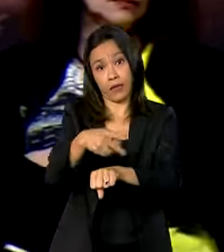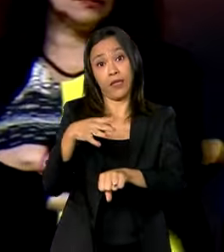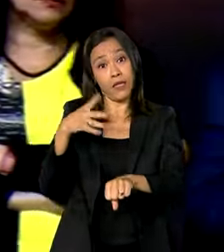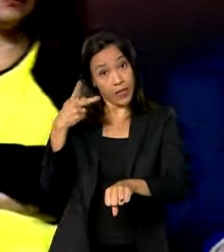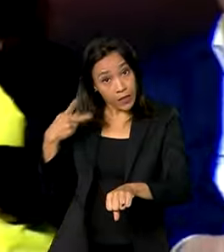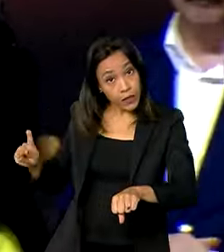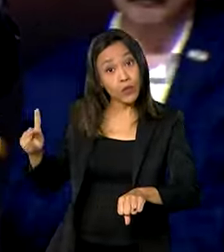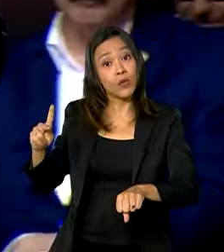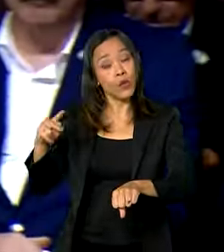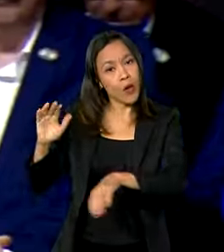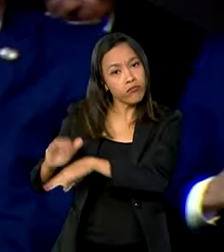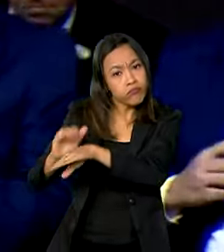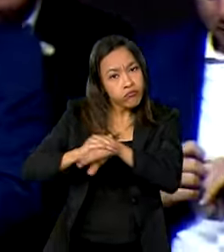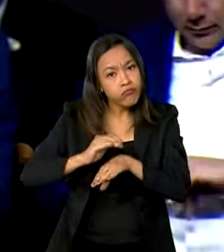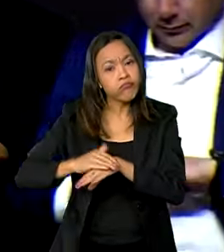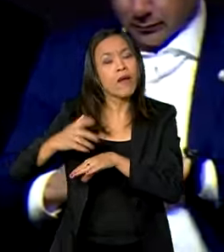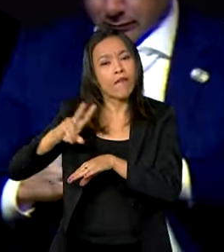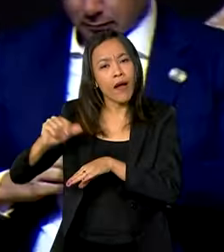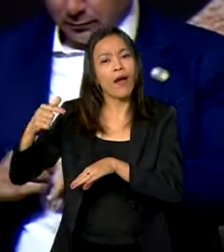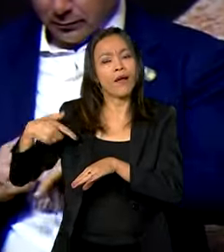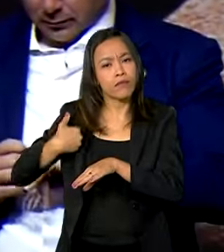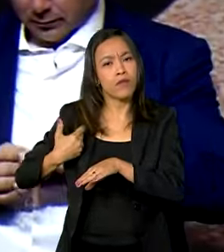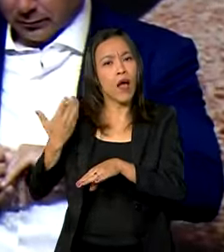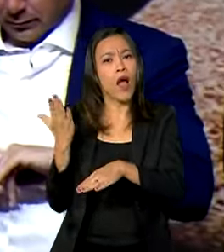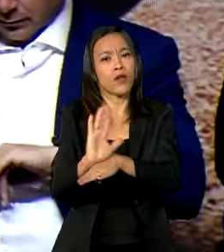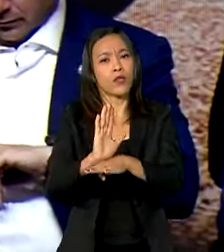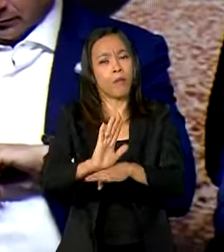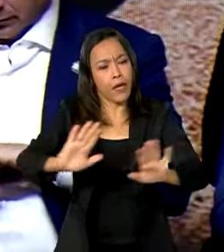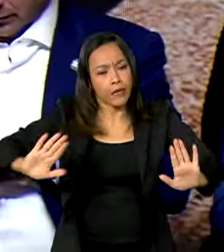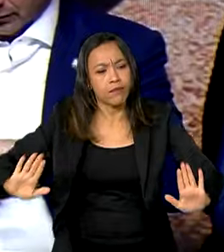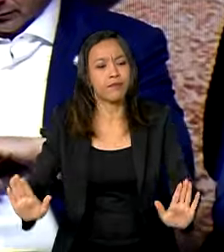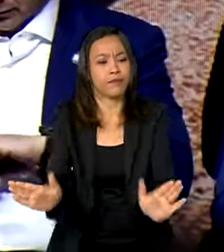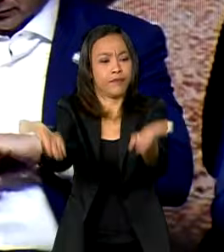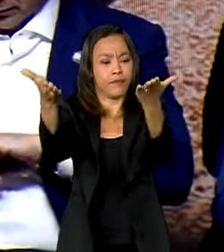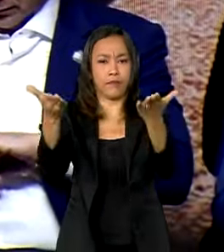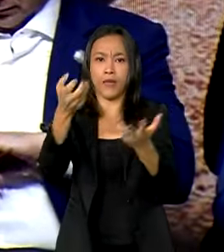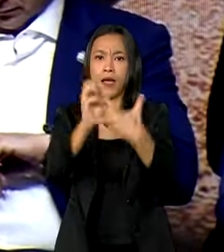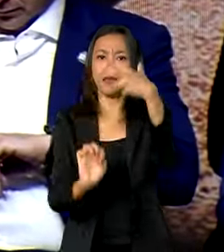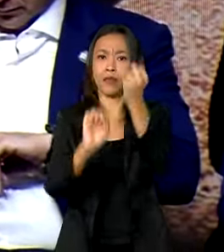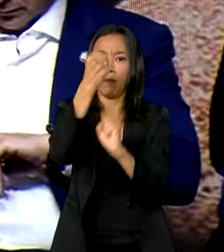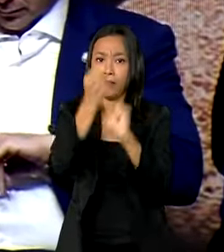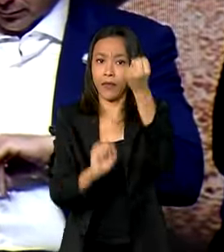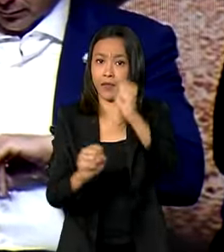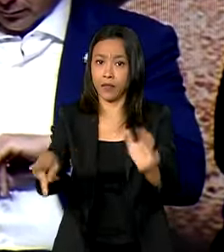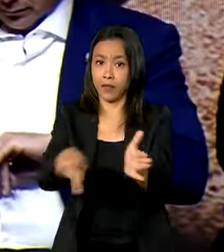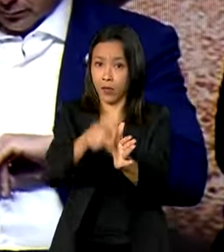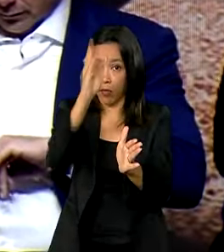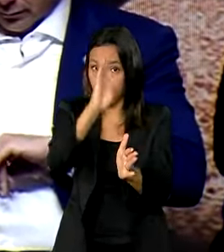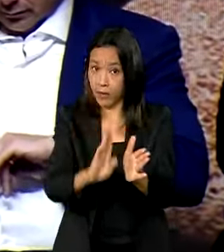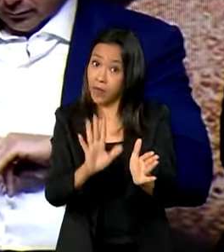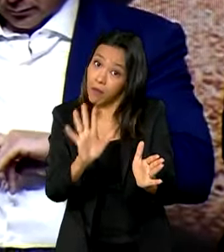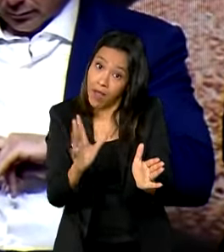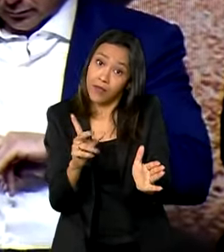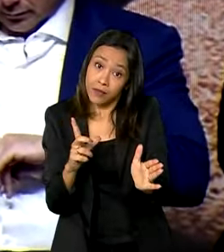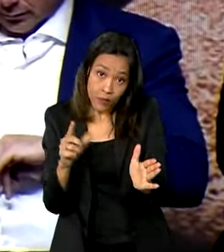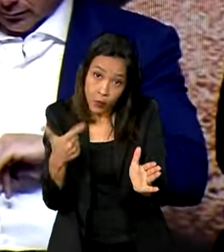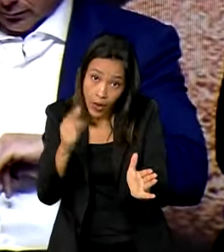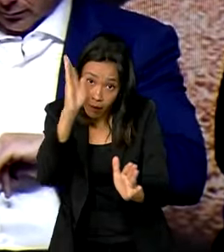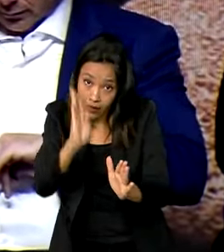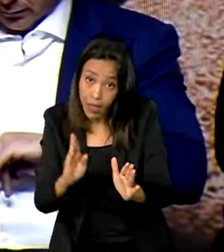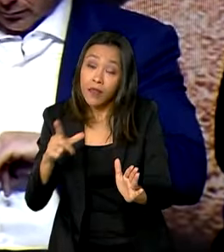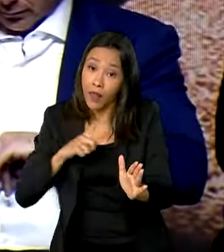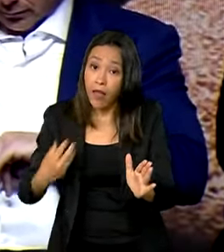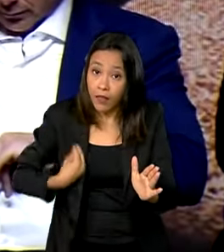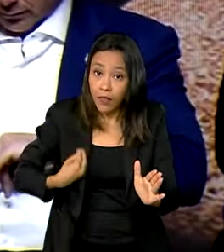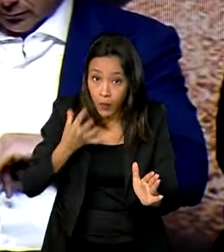o que for necessário para a gente fazer as empresas brasileiras crescerem. Mesmo que não for empresa brasileira, mas se estiver produzindo no Brasil,